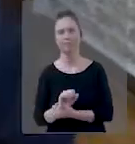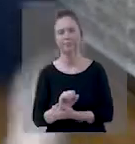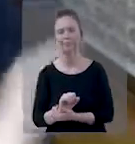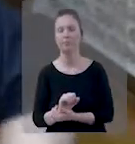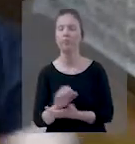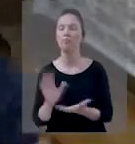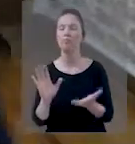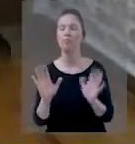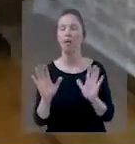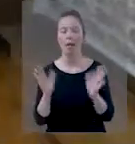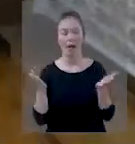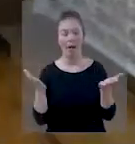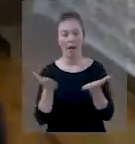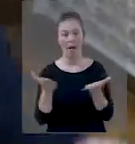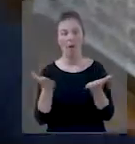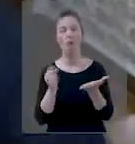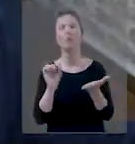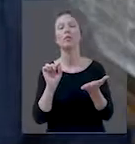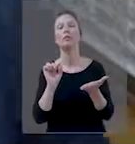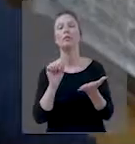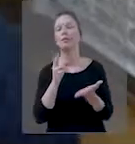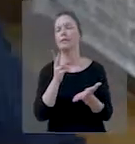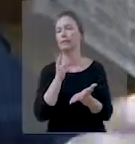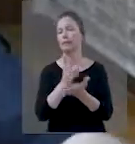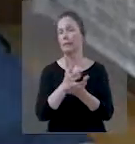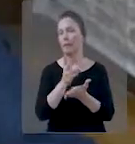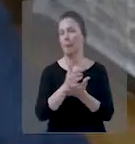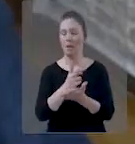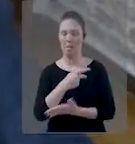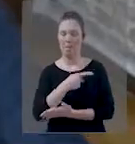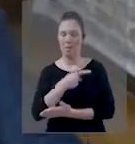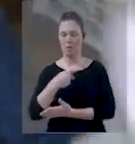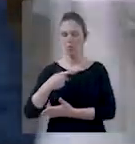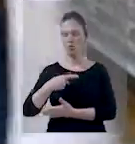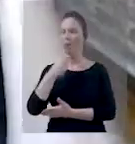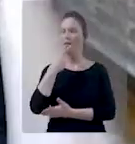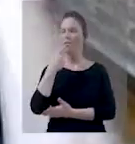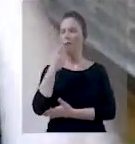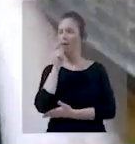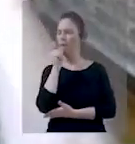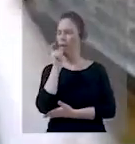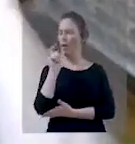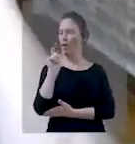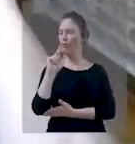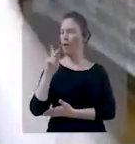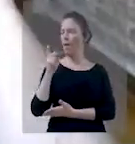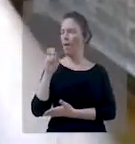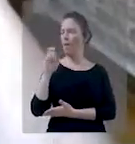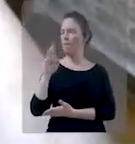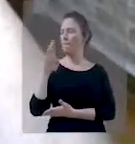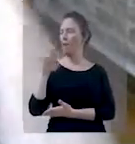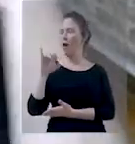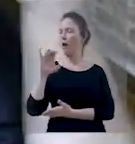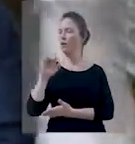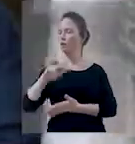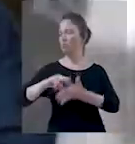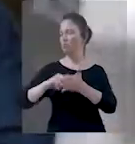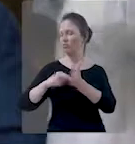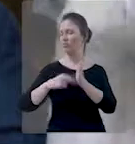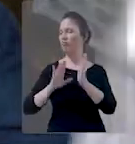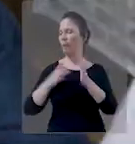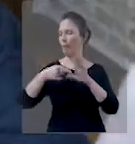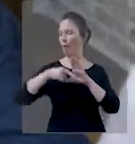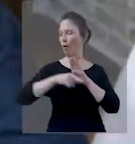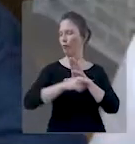Agora, vou dar aquela limpada da garganta. Não, porque eu sempre digo que quando os pastores citam palavras em hebraico, eles querem